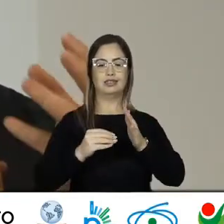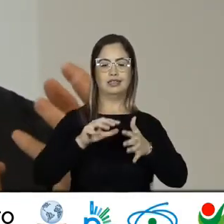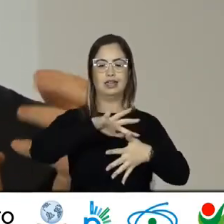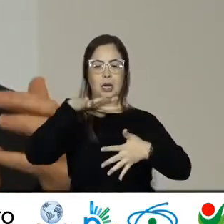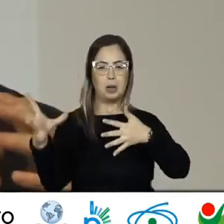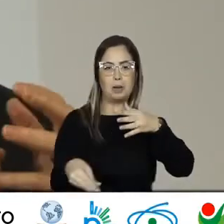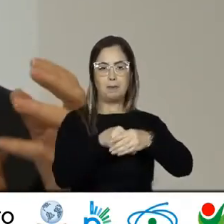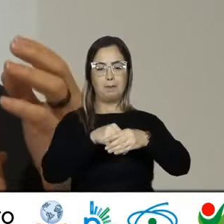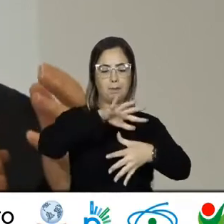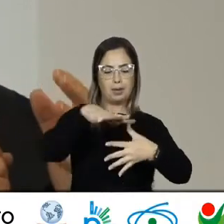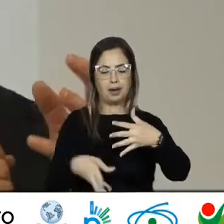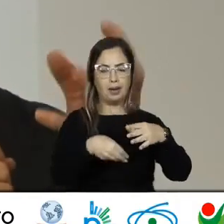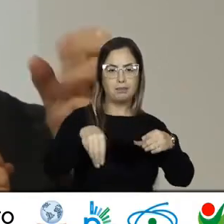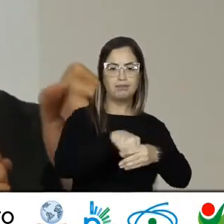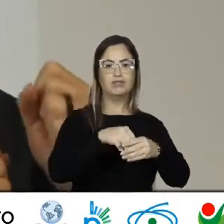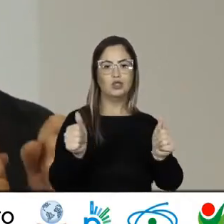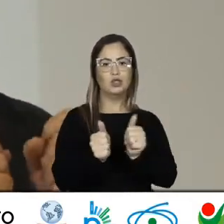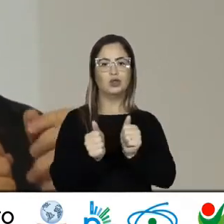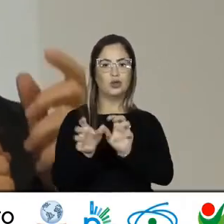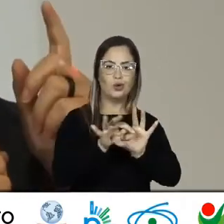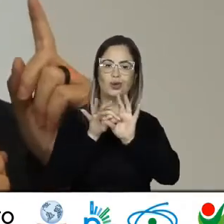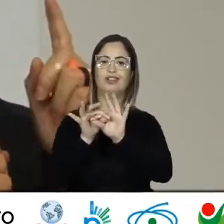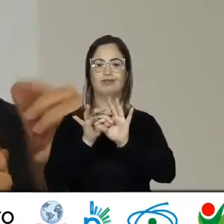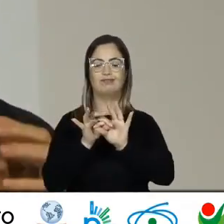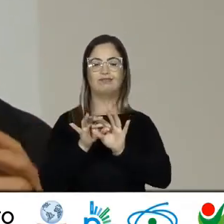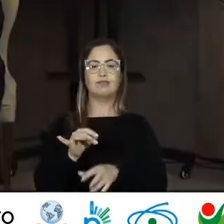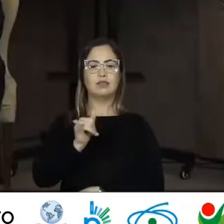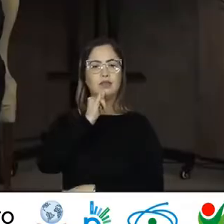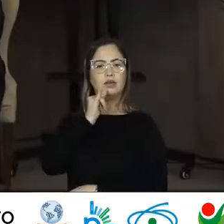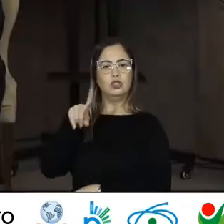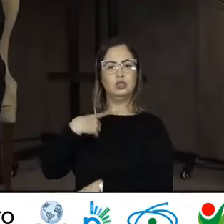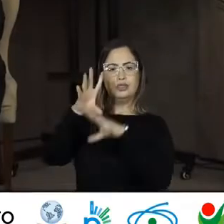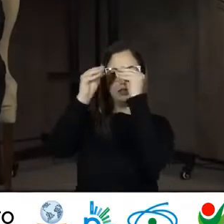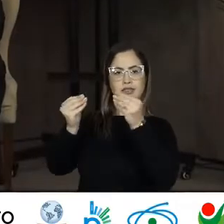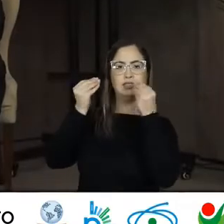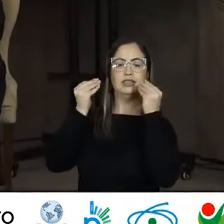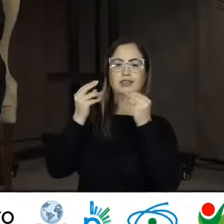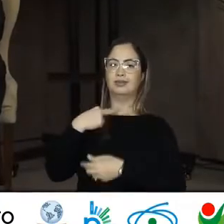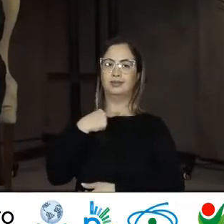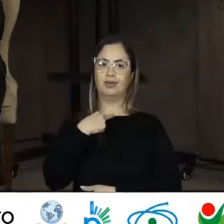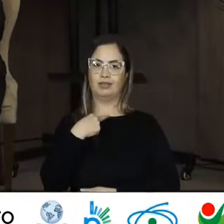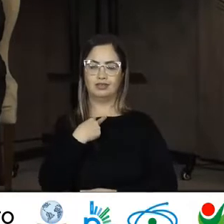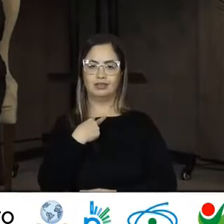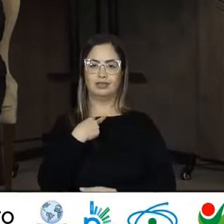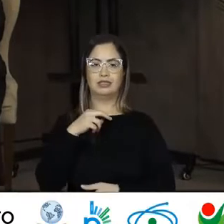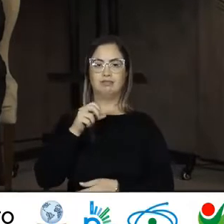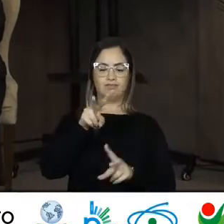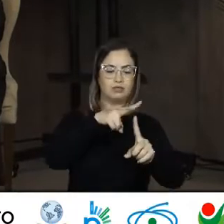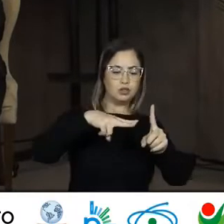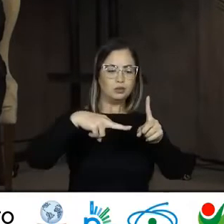Essa é Me parece Uma das questões Que nós não podemos Perder de vista Quando estamos